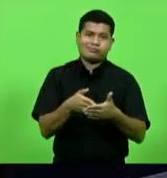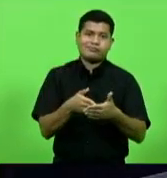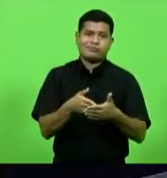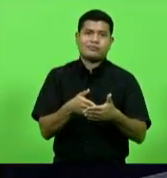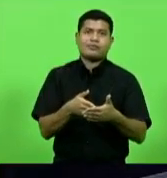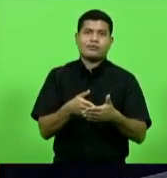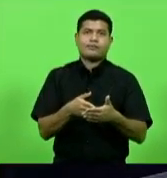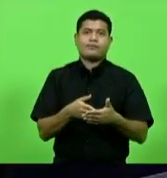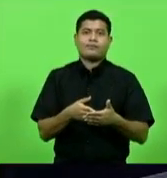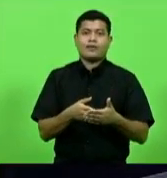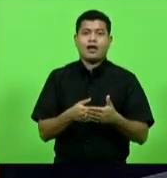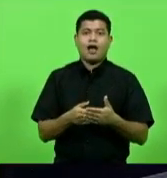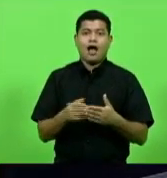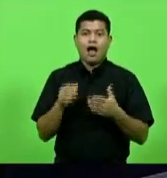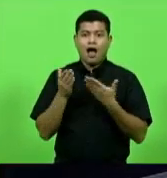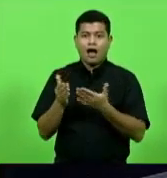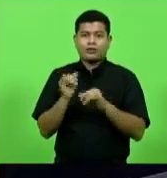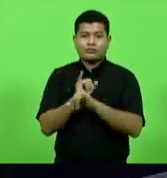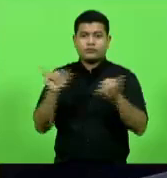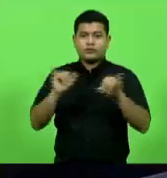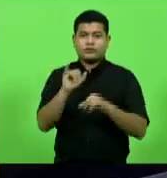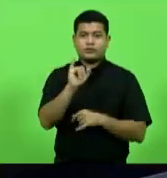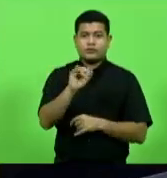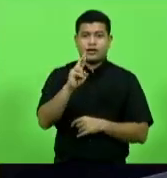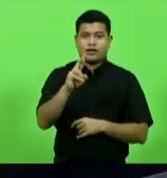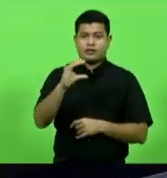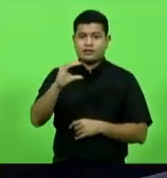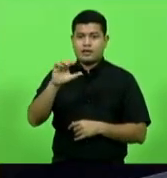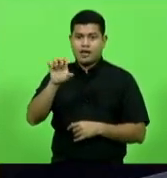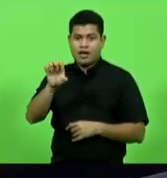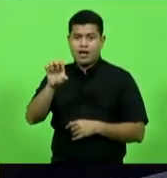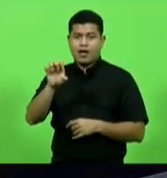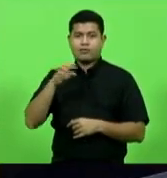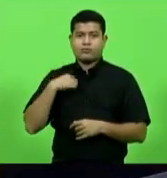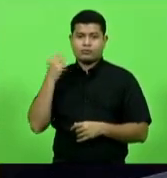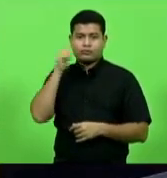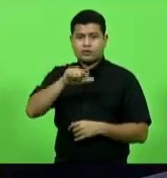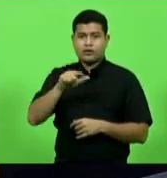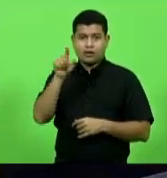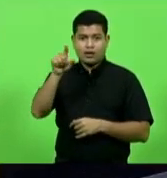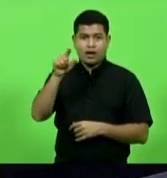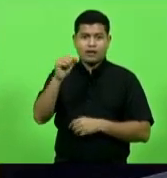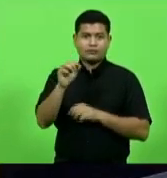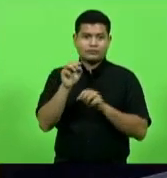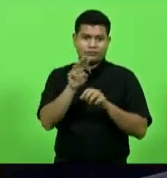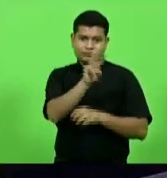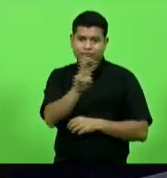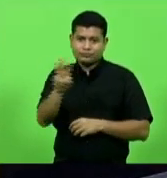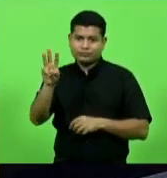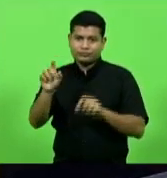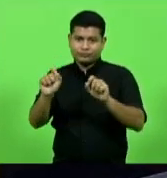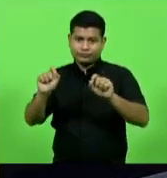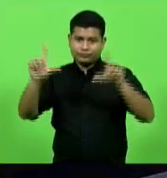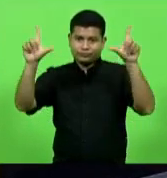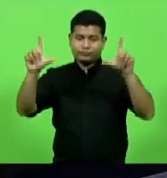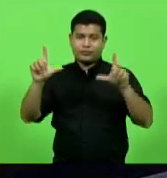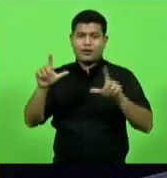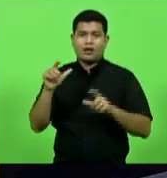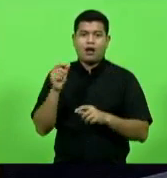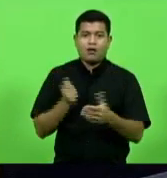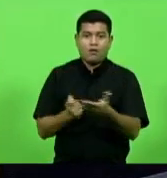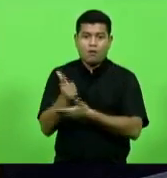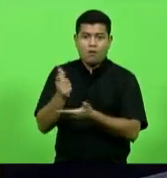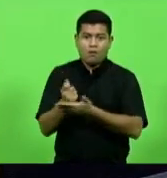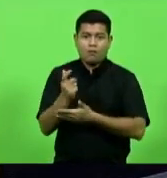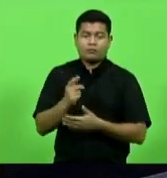do IRCE para ser realizada no portal de compras do governo estadual bem como por meio de documento impresso dirigido a